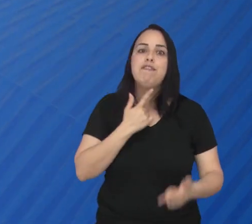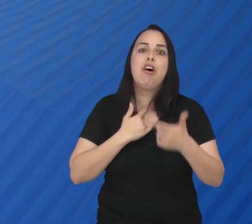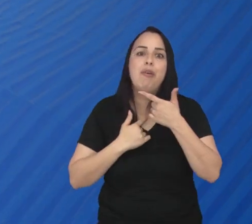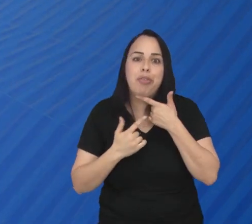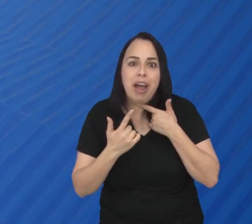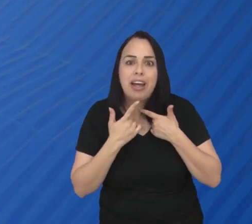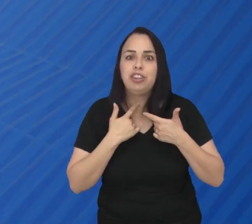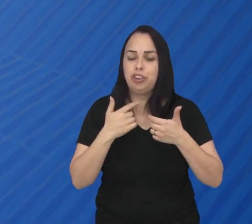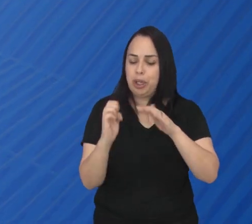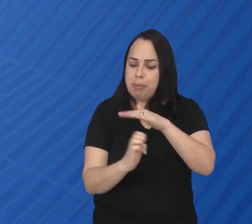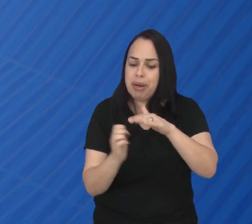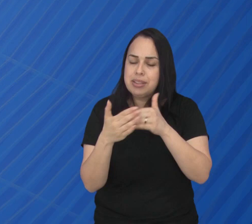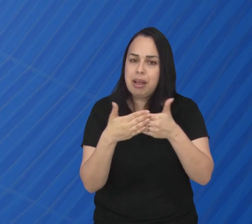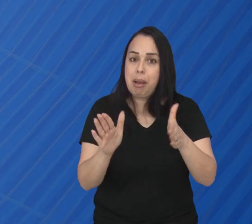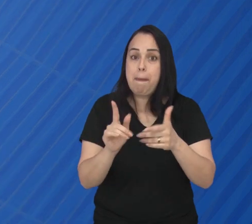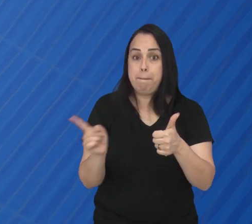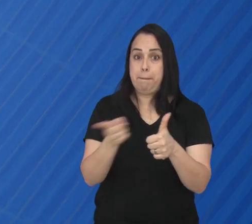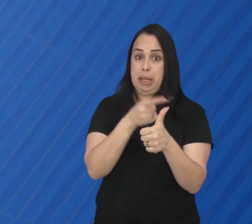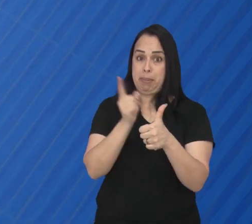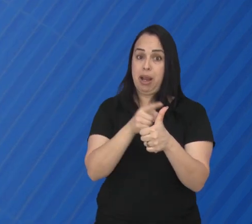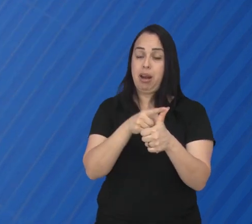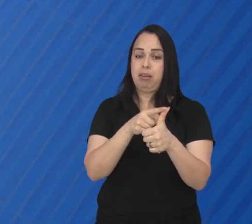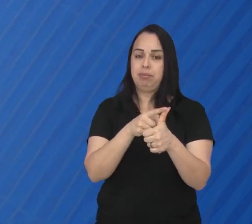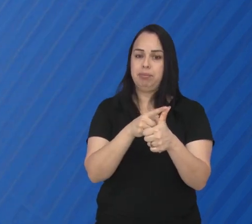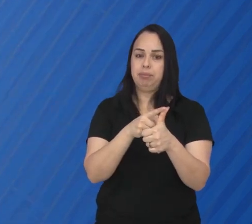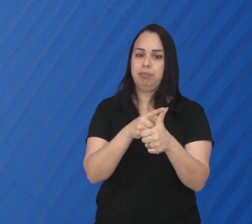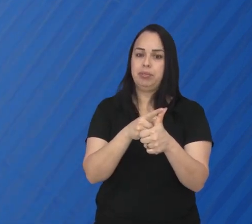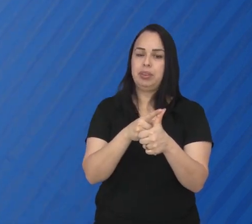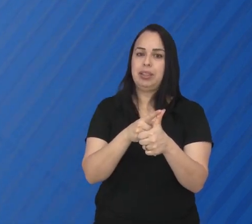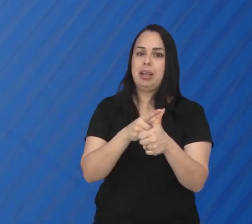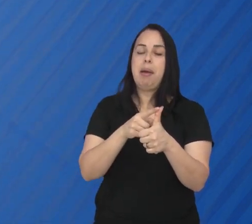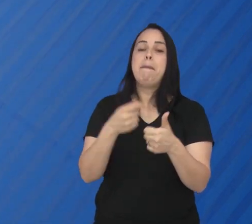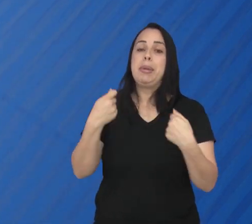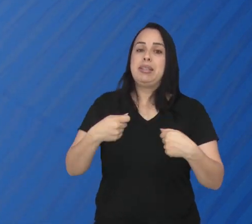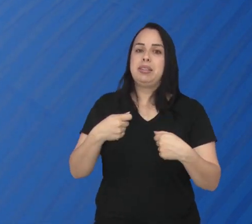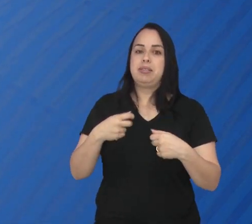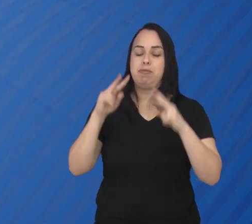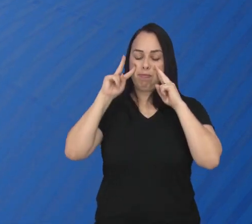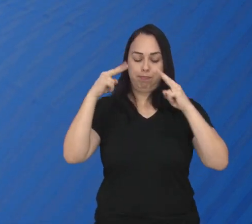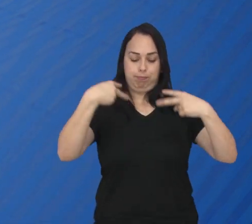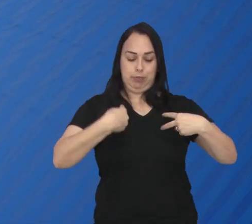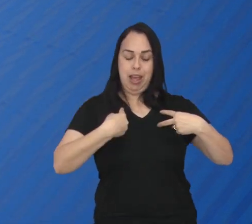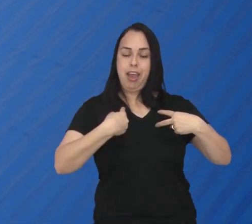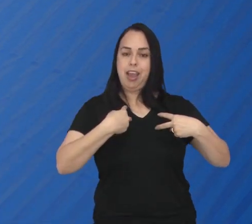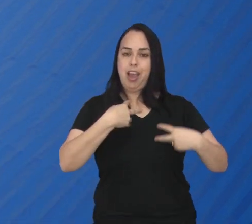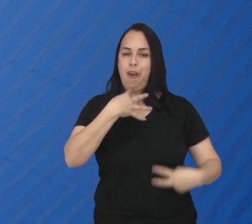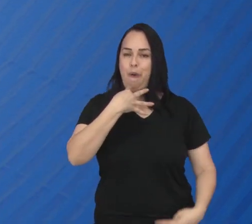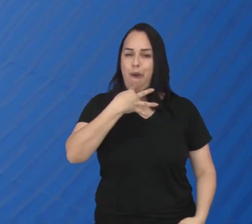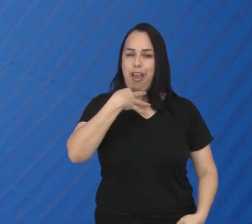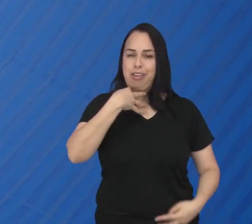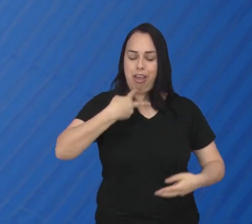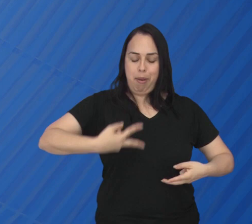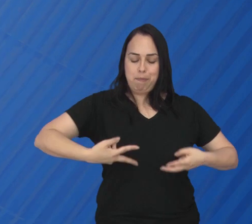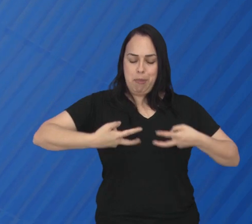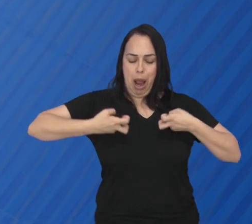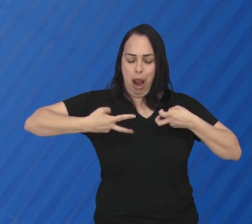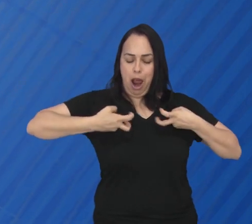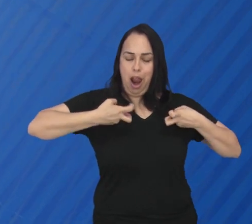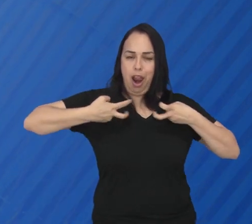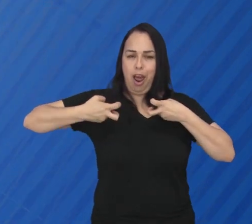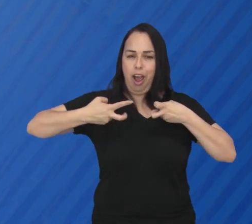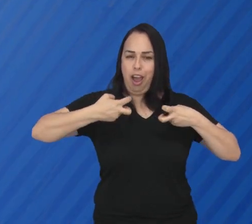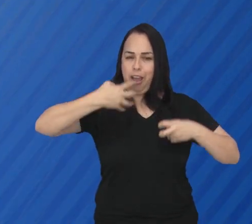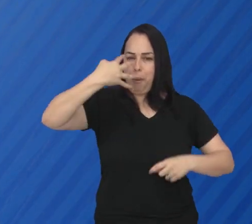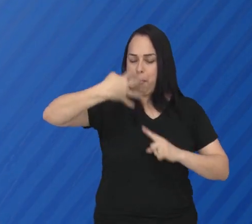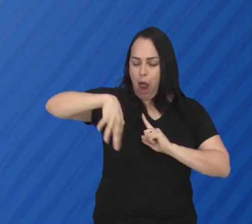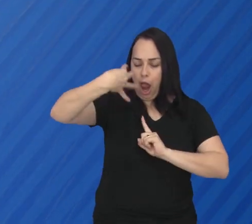pessoa preta e parda, ela primeiro se conheça. Empreender é de dentro para fora.